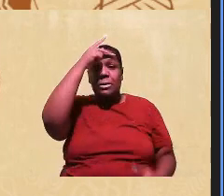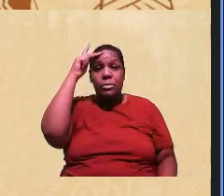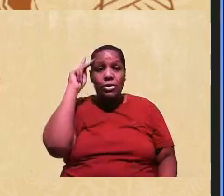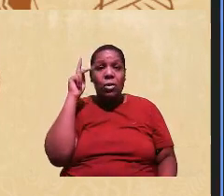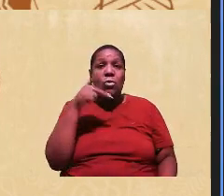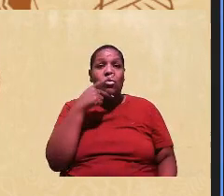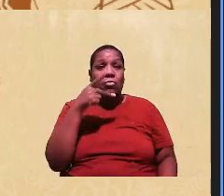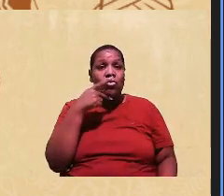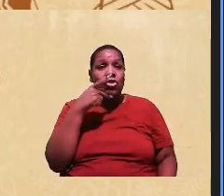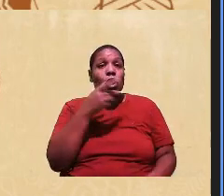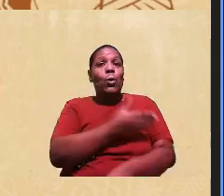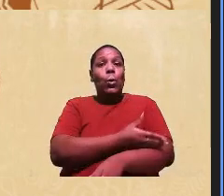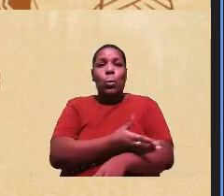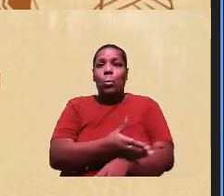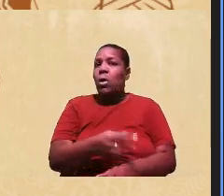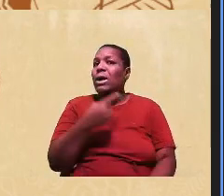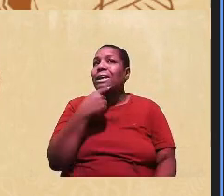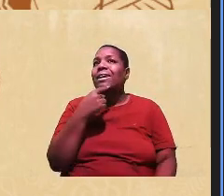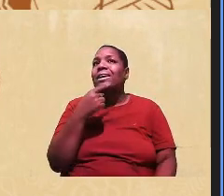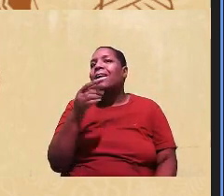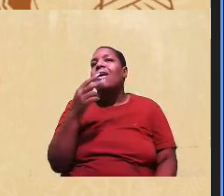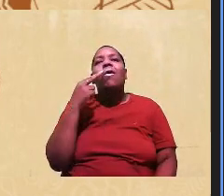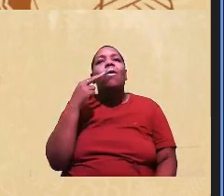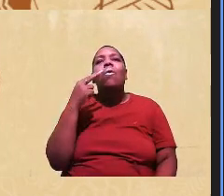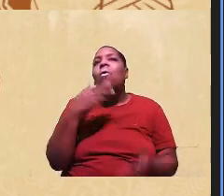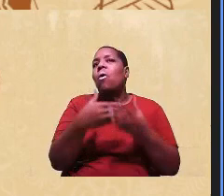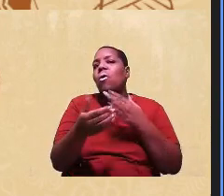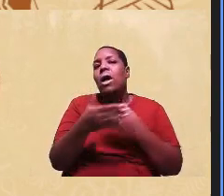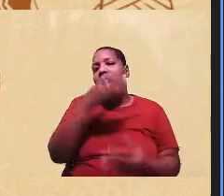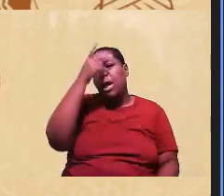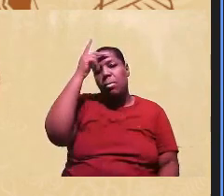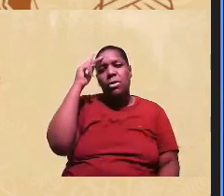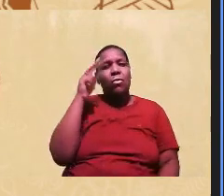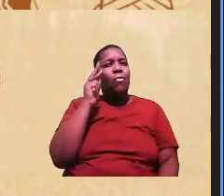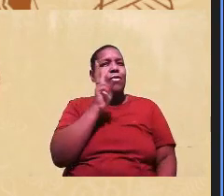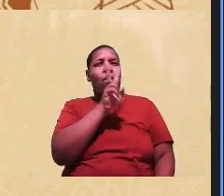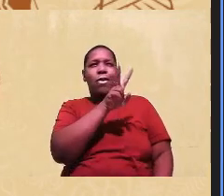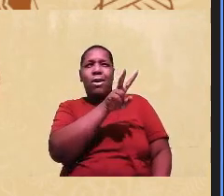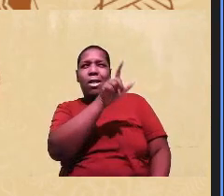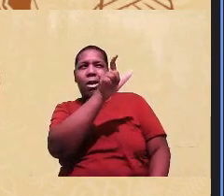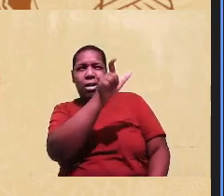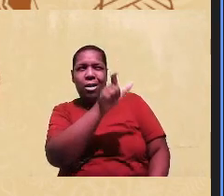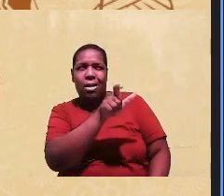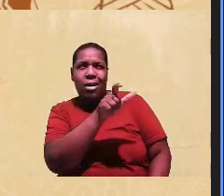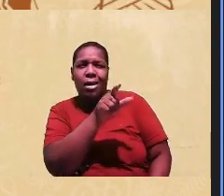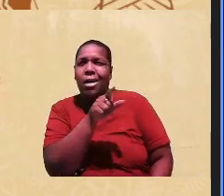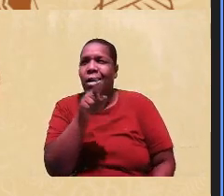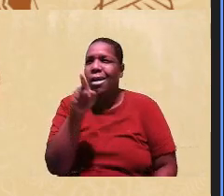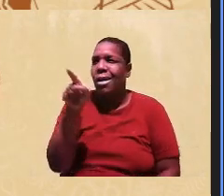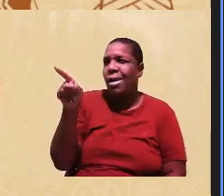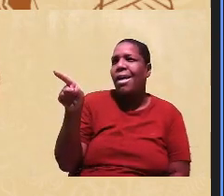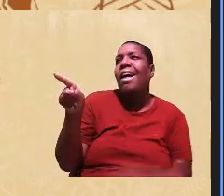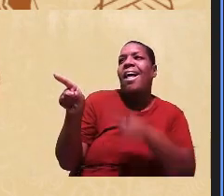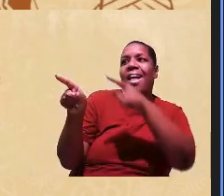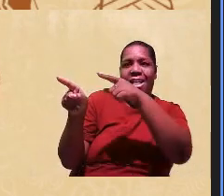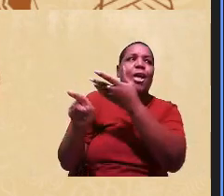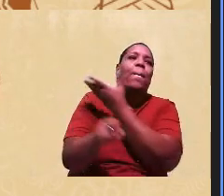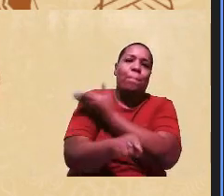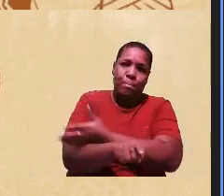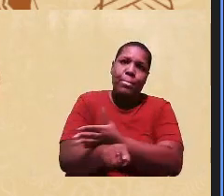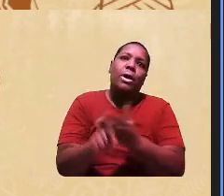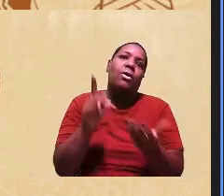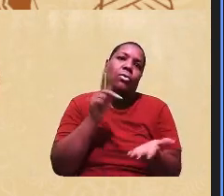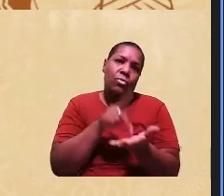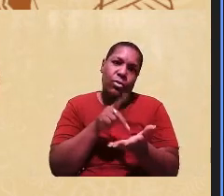brancos irrefutáveis, que qualquer pessoa, em média, vai olhar para eles e vai dizer você é branco. e aí, qual é o